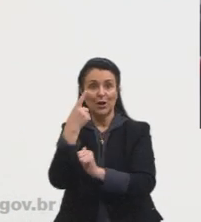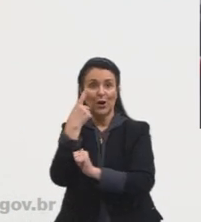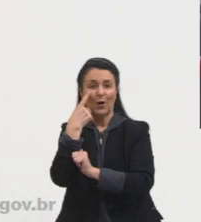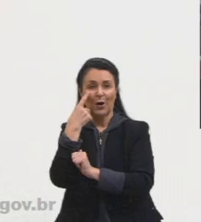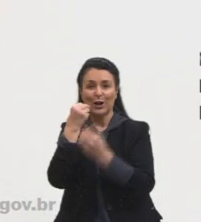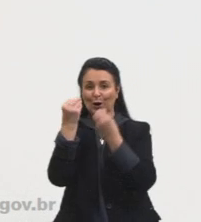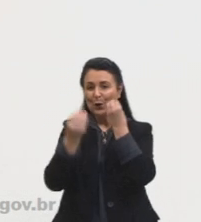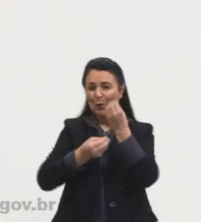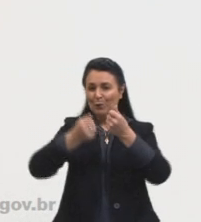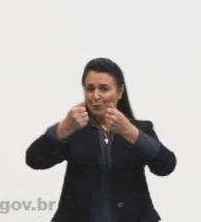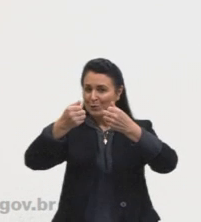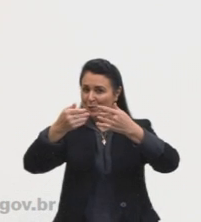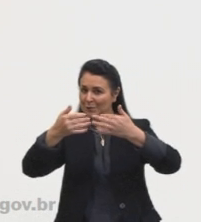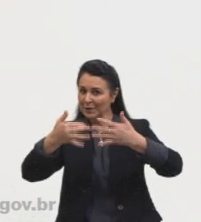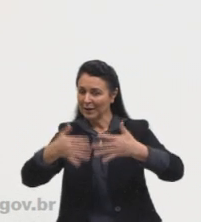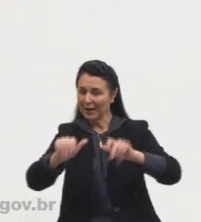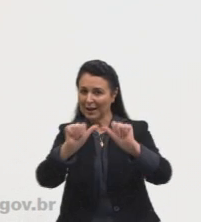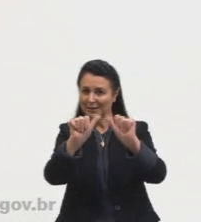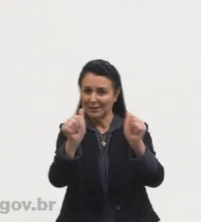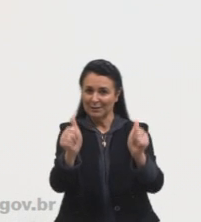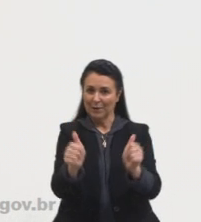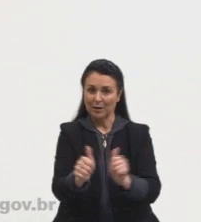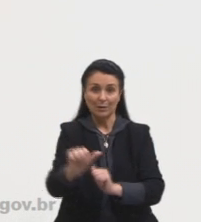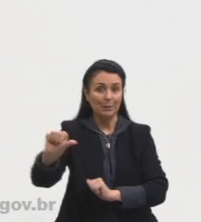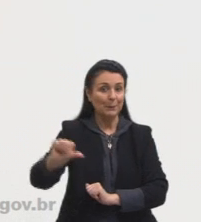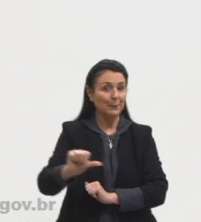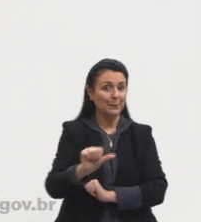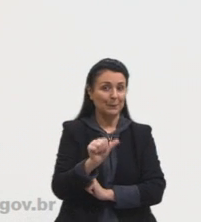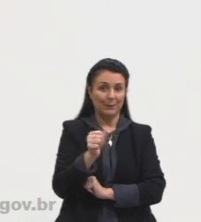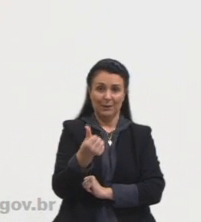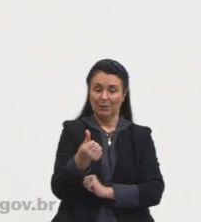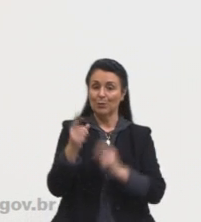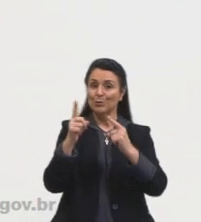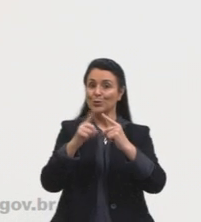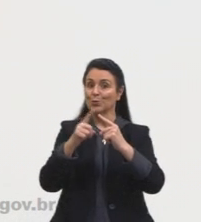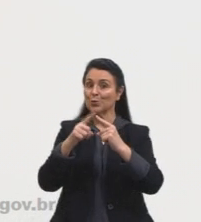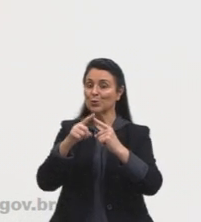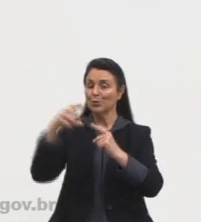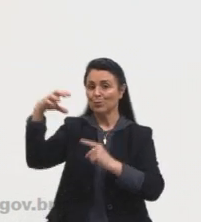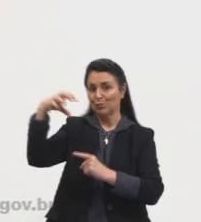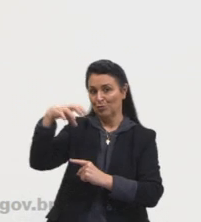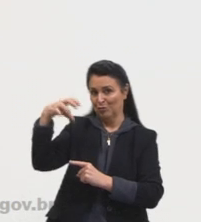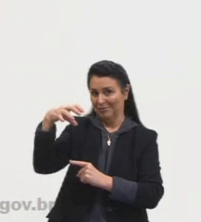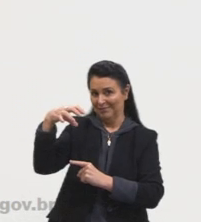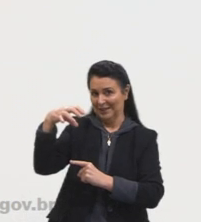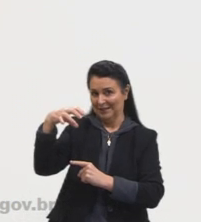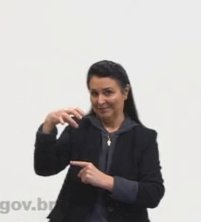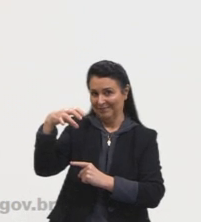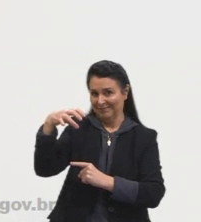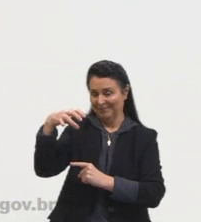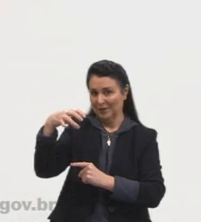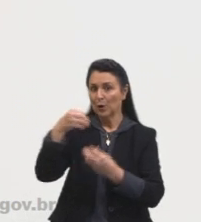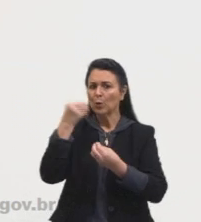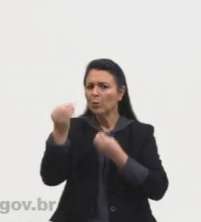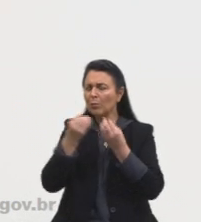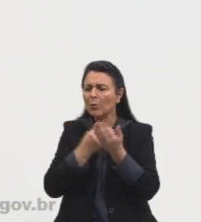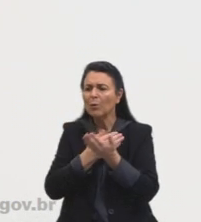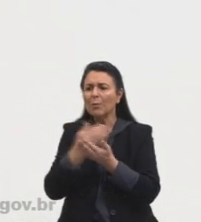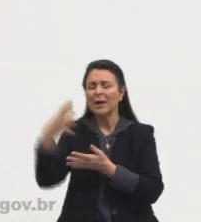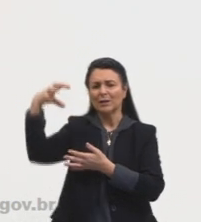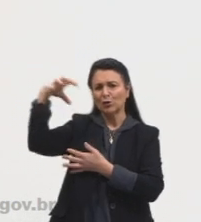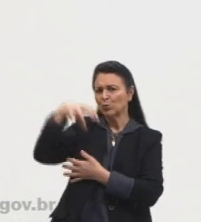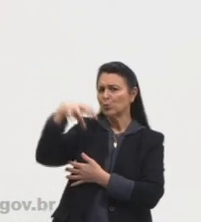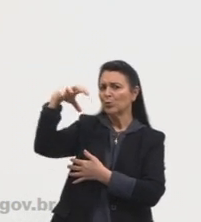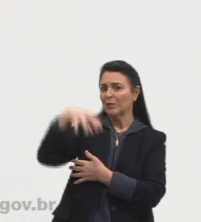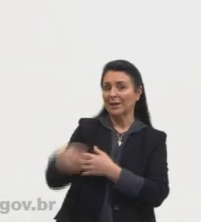como é que a gente pode distinguir. Primeiro, nós temos tipos de chuva, formação dessa chuva, tá, agorizado? Nós